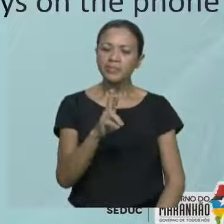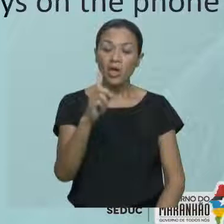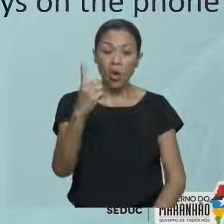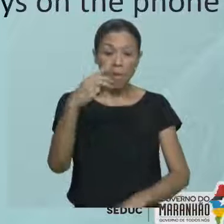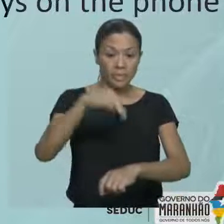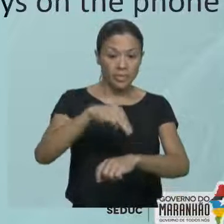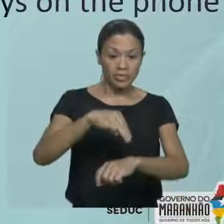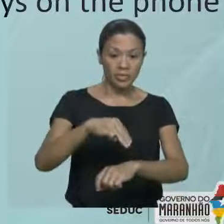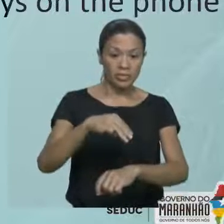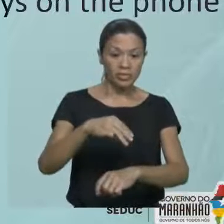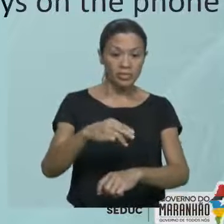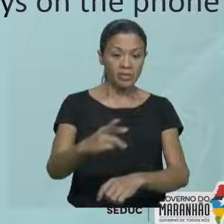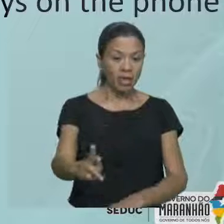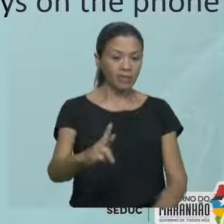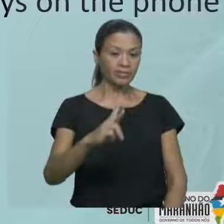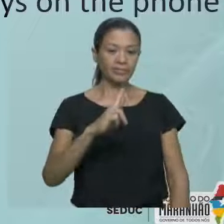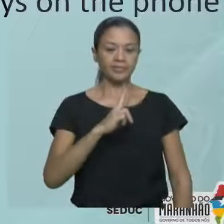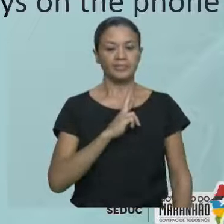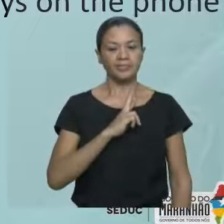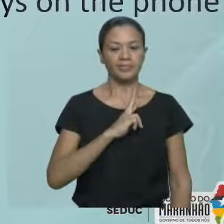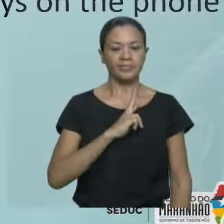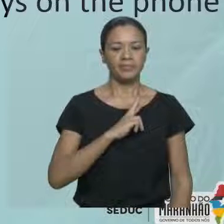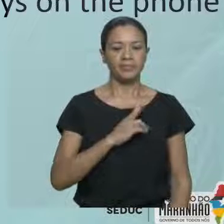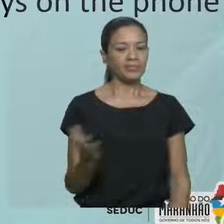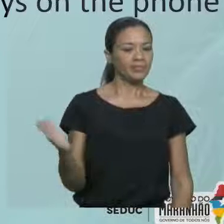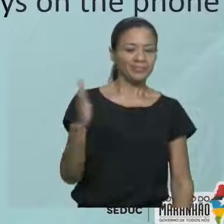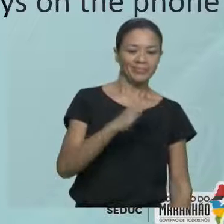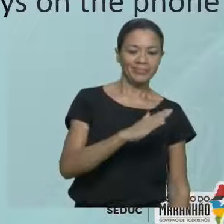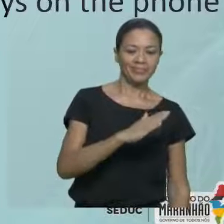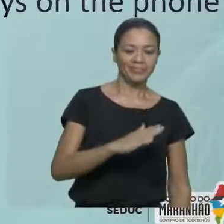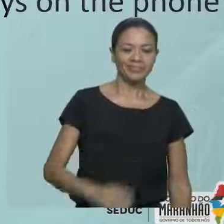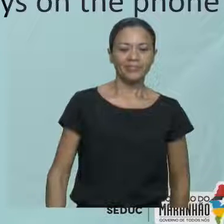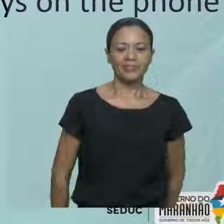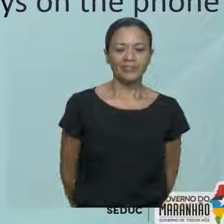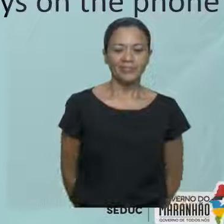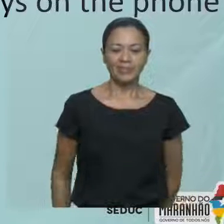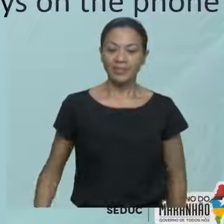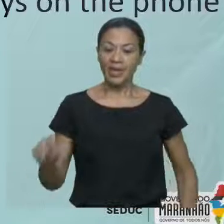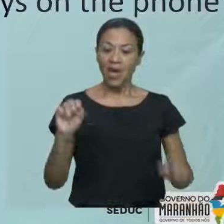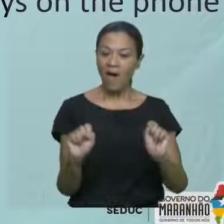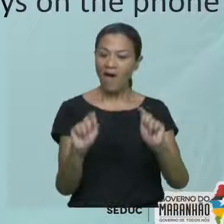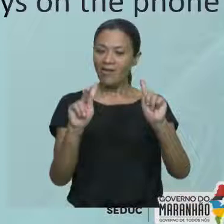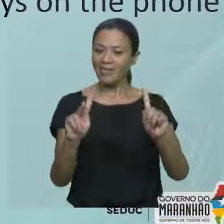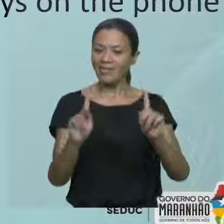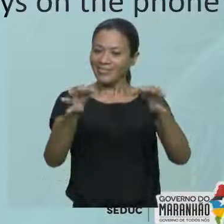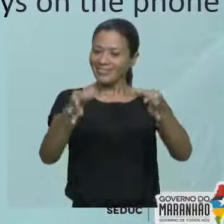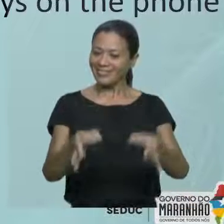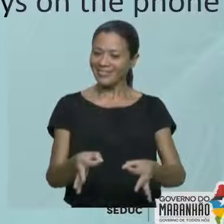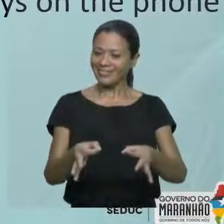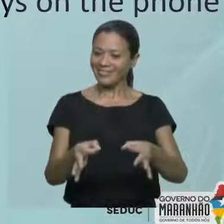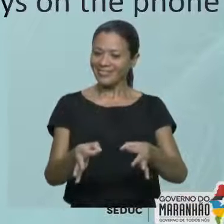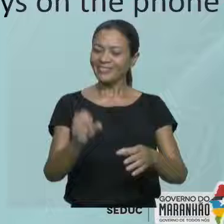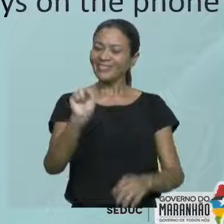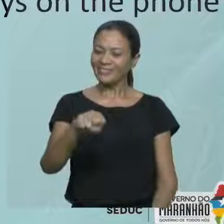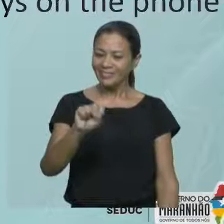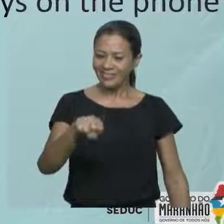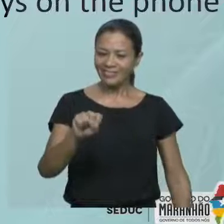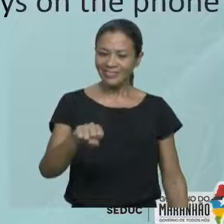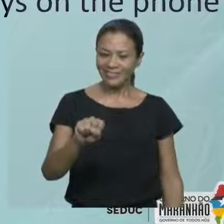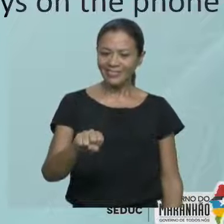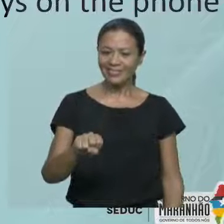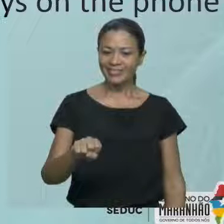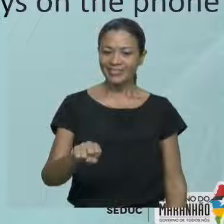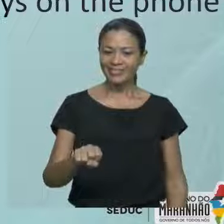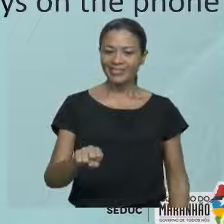minutinho para vocês me darem a resposta. Vamos lá? Ok! Acertaram! Yes! In Bruce's